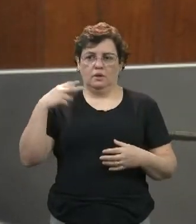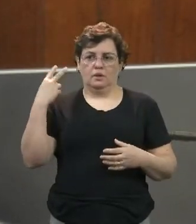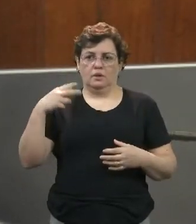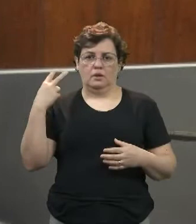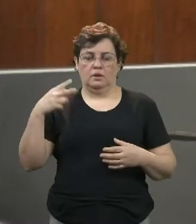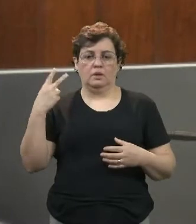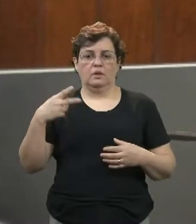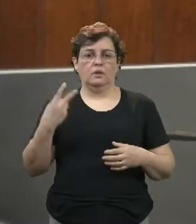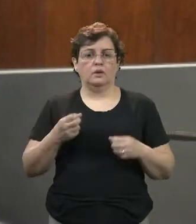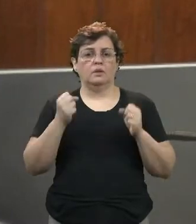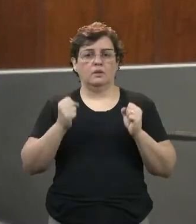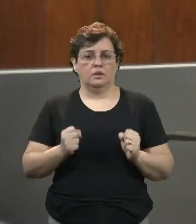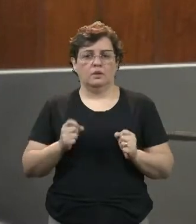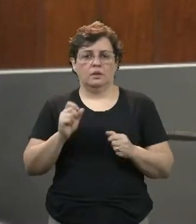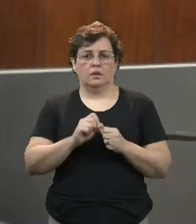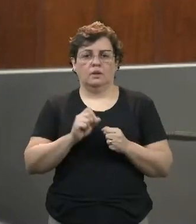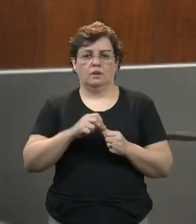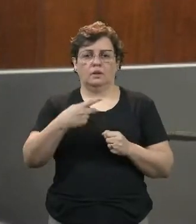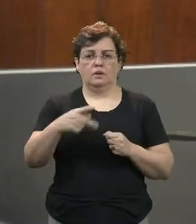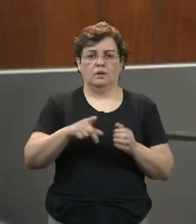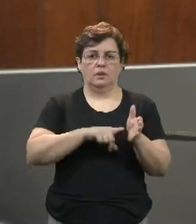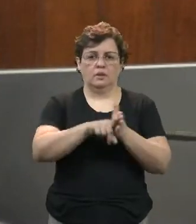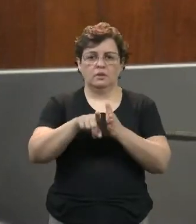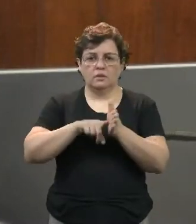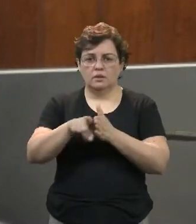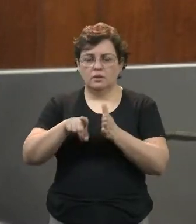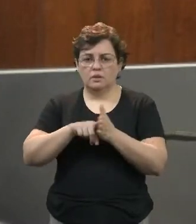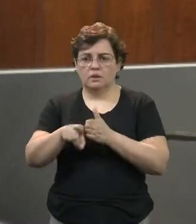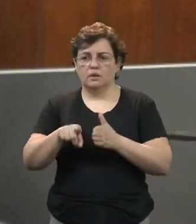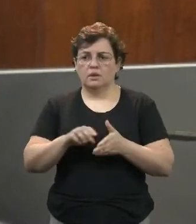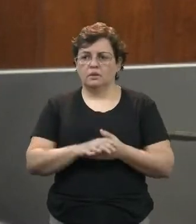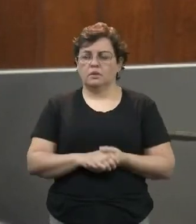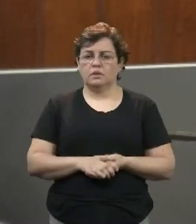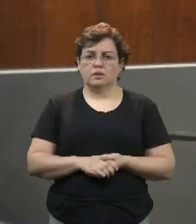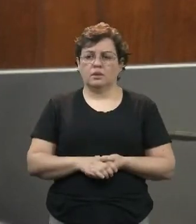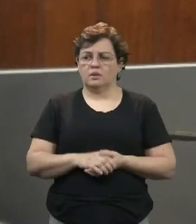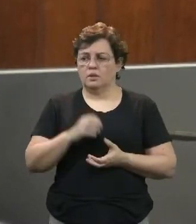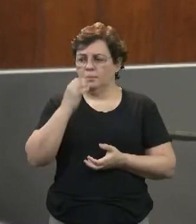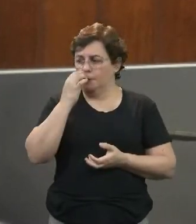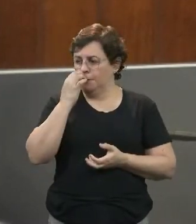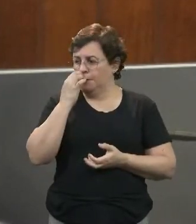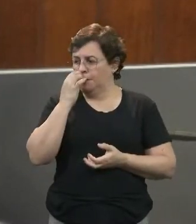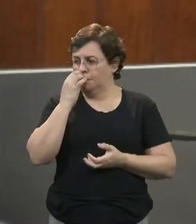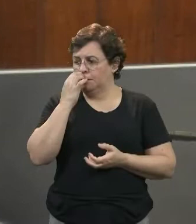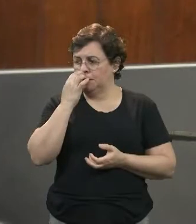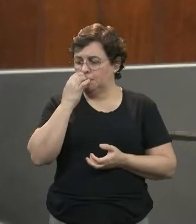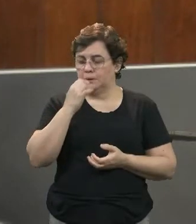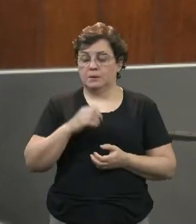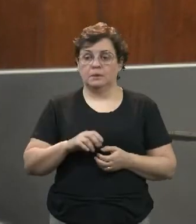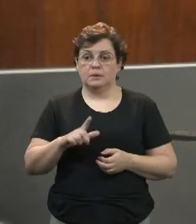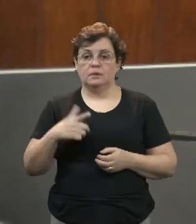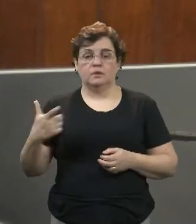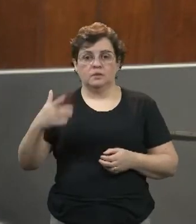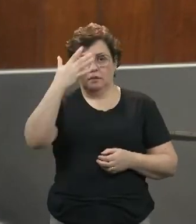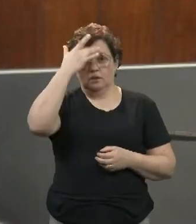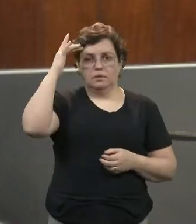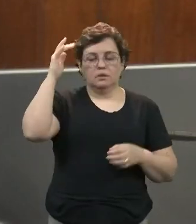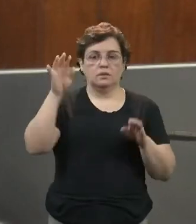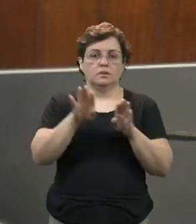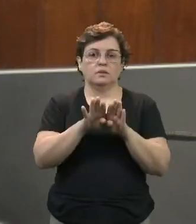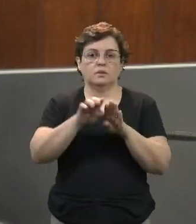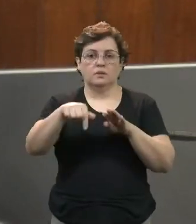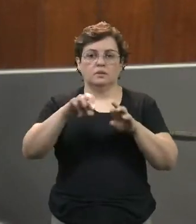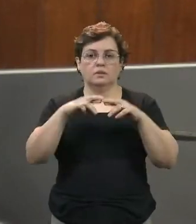poderão fazer as suas perguntas relacionadas com o assunto. Também os demais participantes dessa audiência